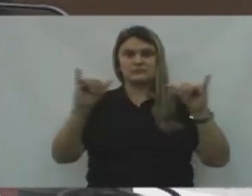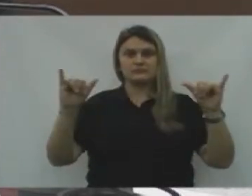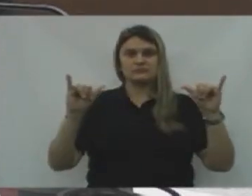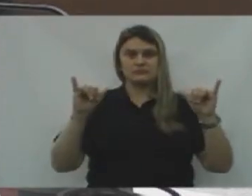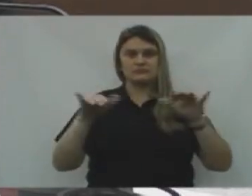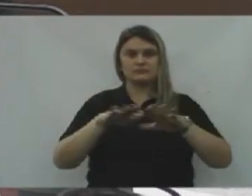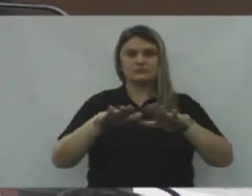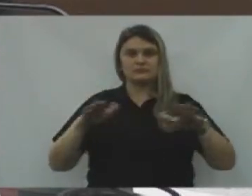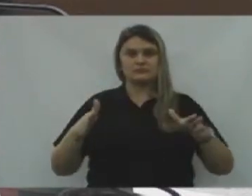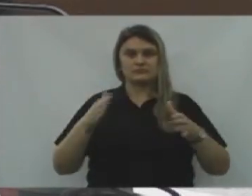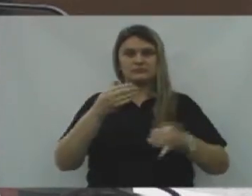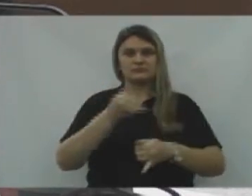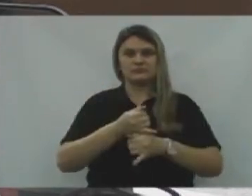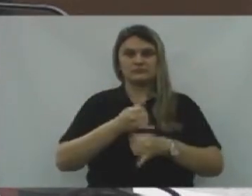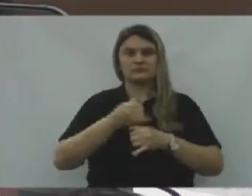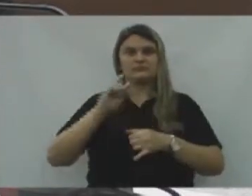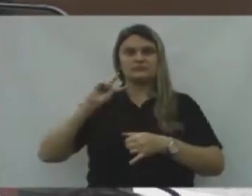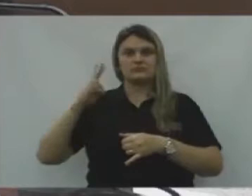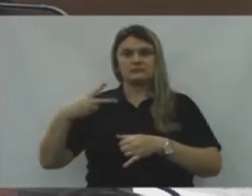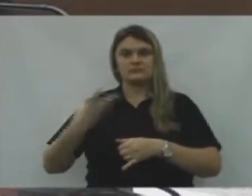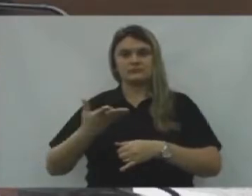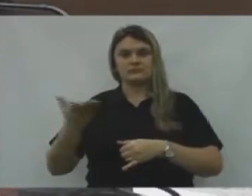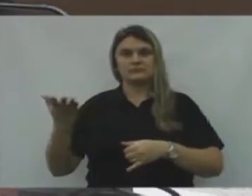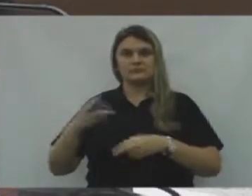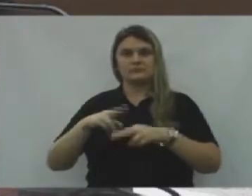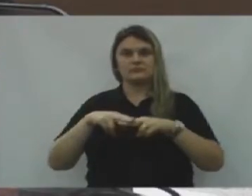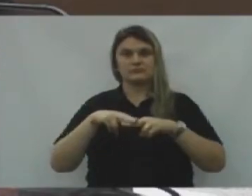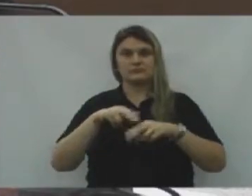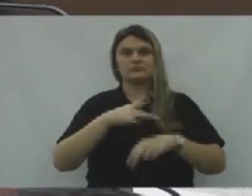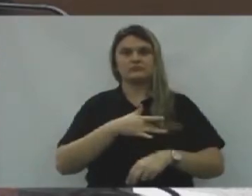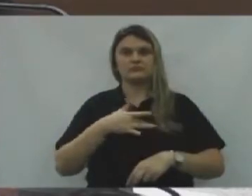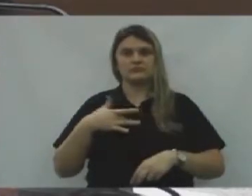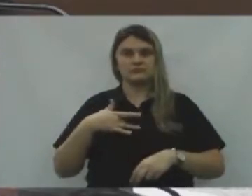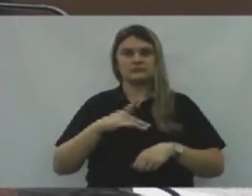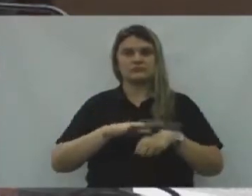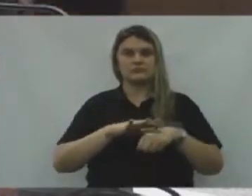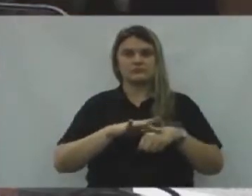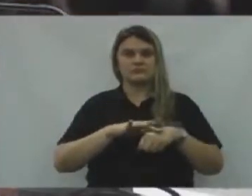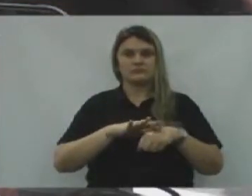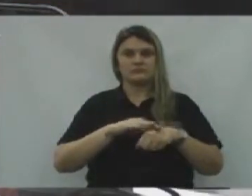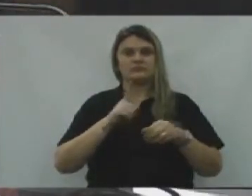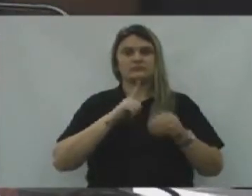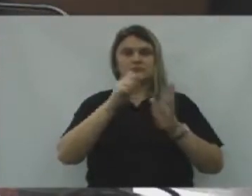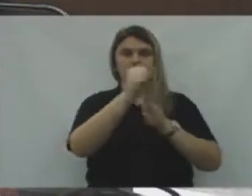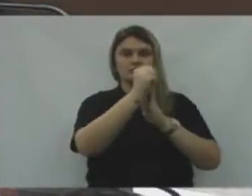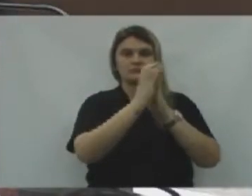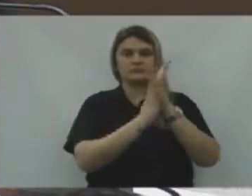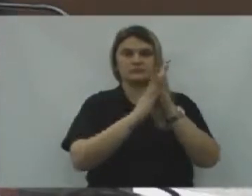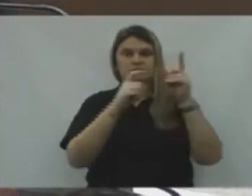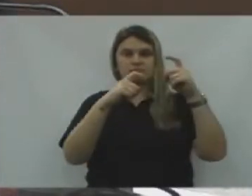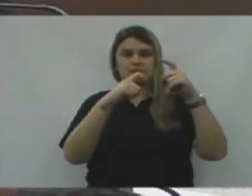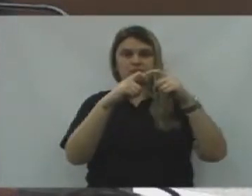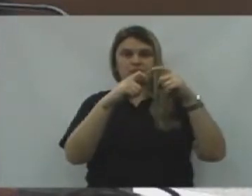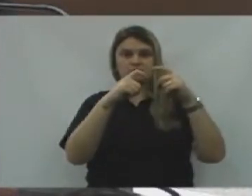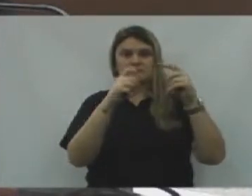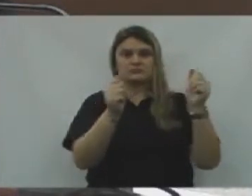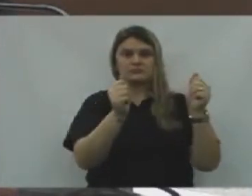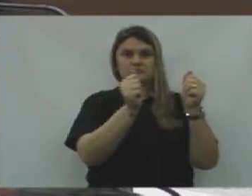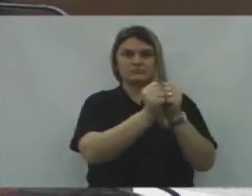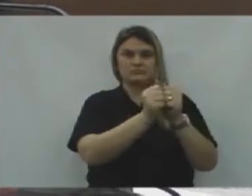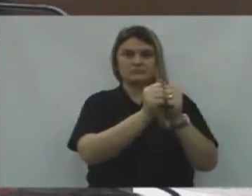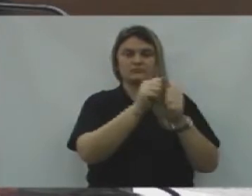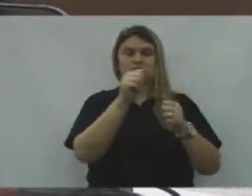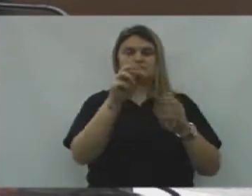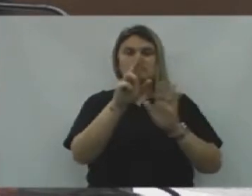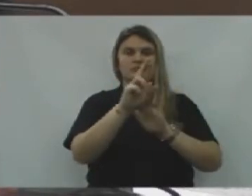informe ao plenário dessa Casa de Leis, Que, por motivos de saúde, Conforme atestado o médico que passará a fazer